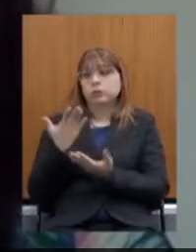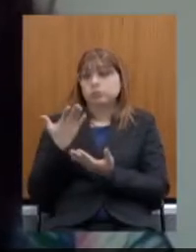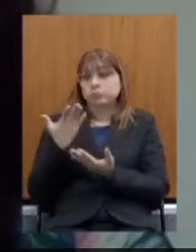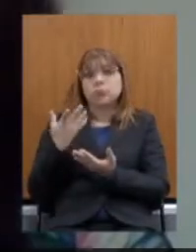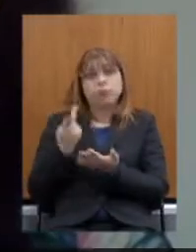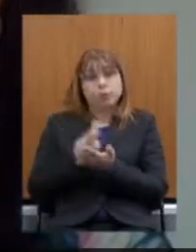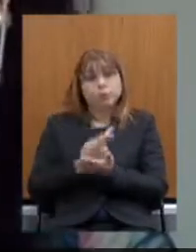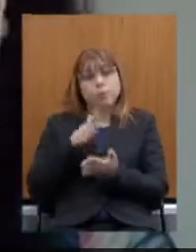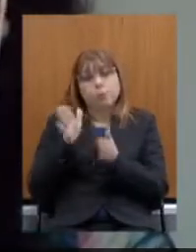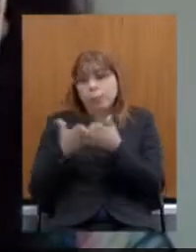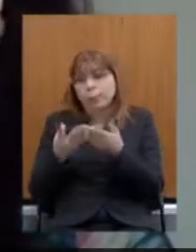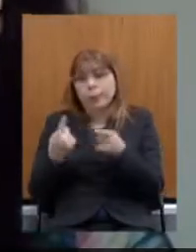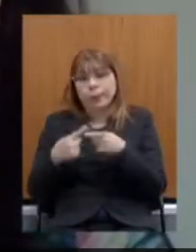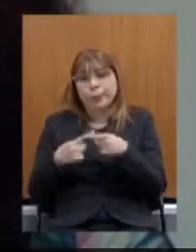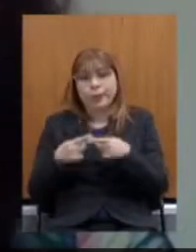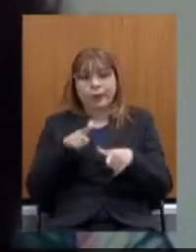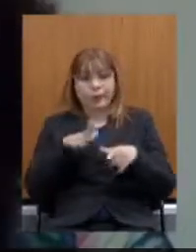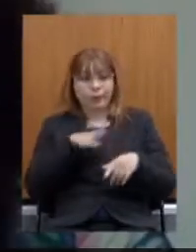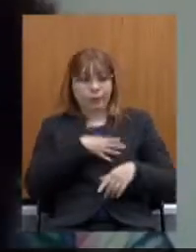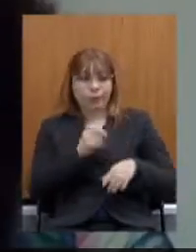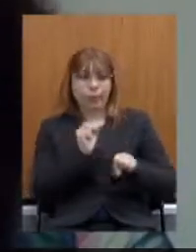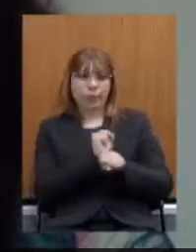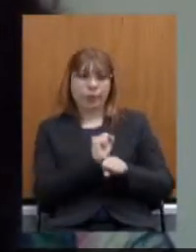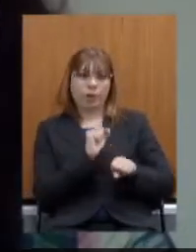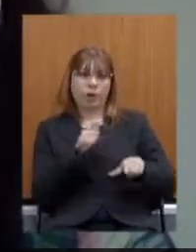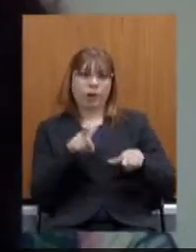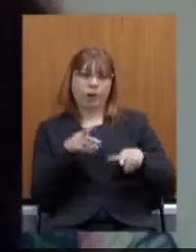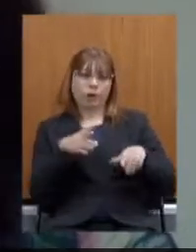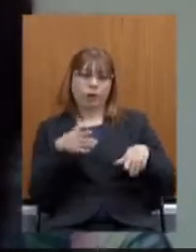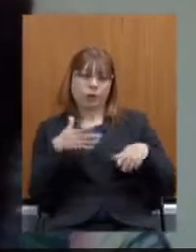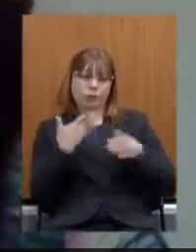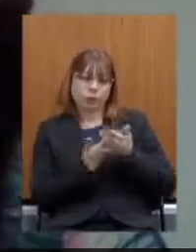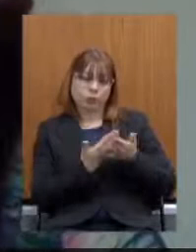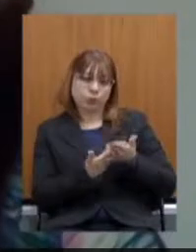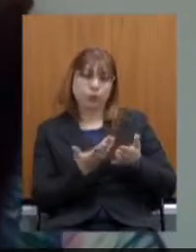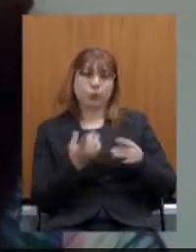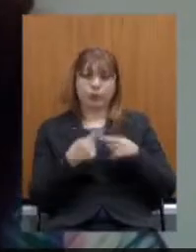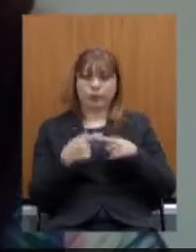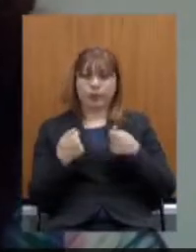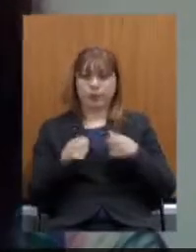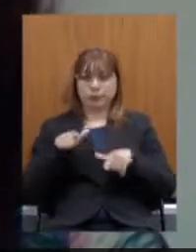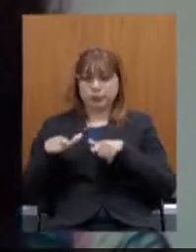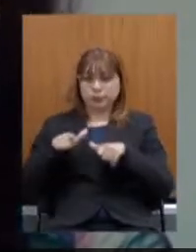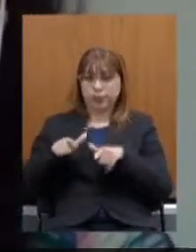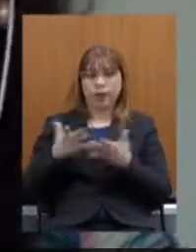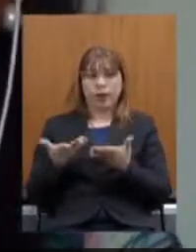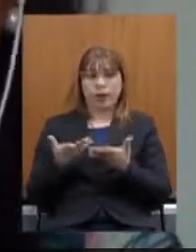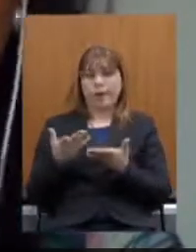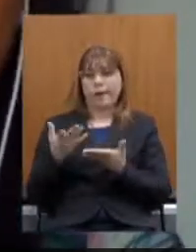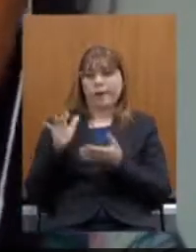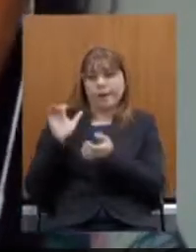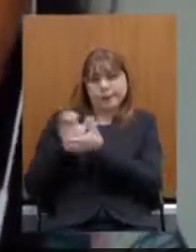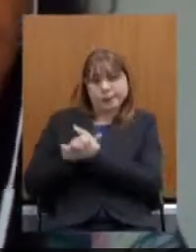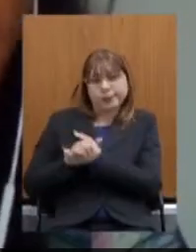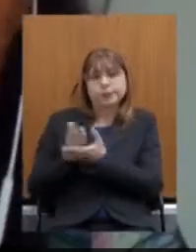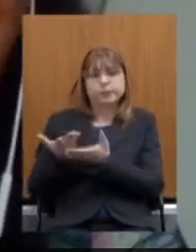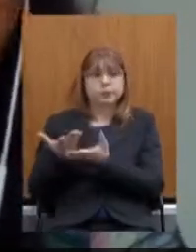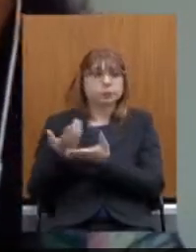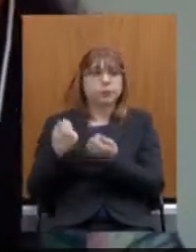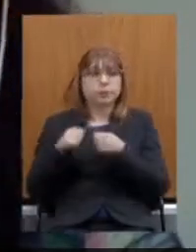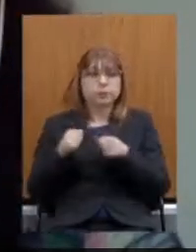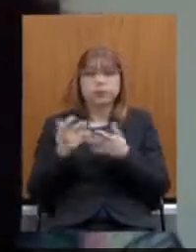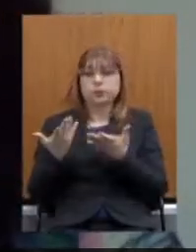porque tinham que ir trabalhar, o cônjuge passava a morar de favor, porque eu não tinha dinheiro para pagar aluguel,